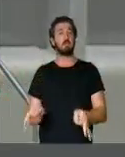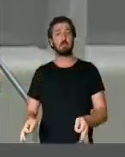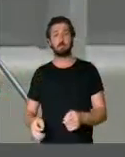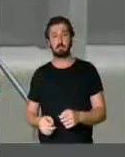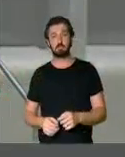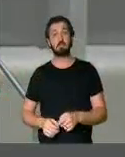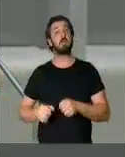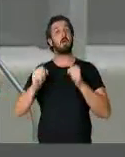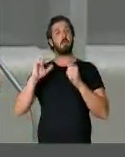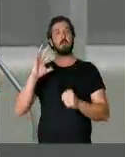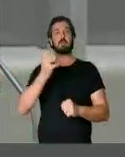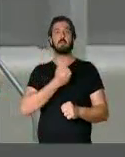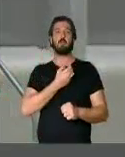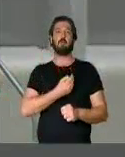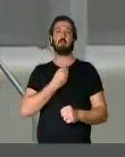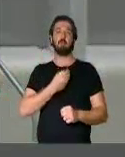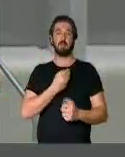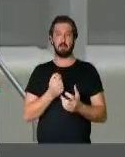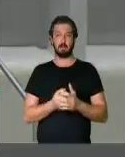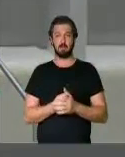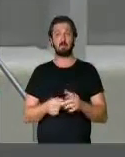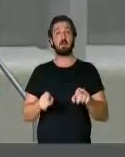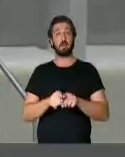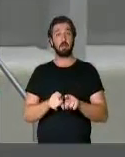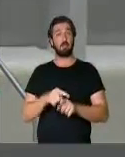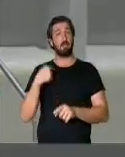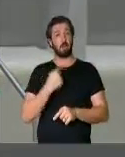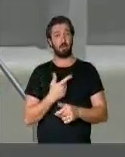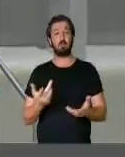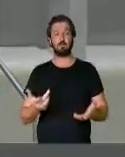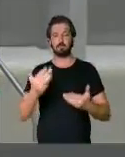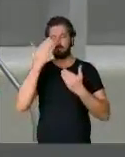que podem salvar uma vida, inclusive a sua. Muito obrigada.